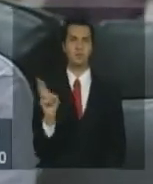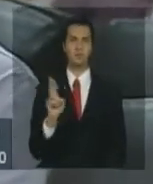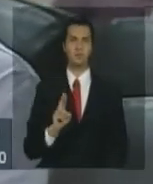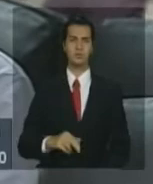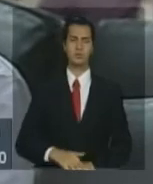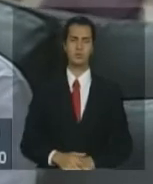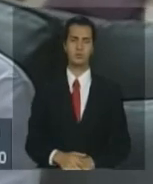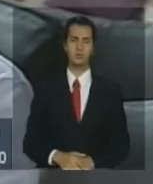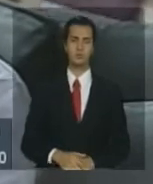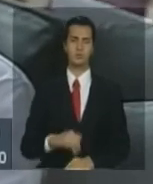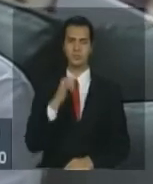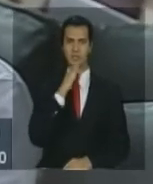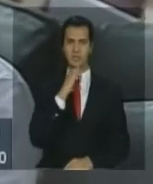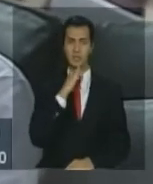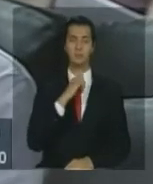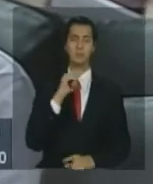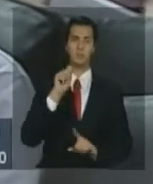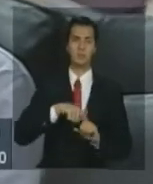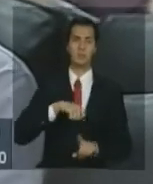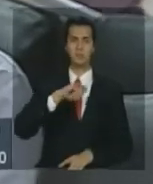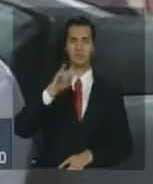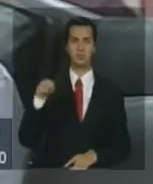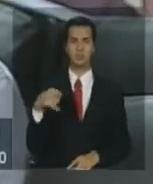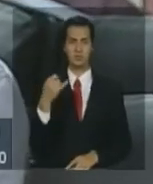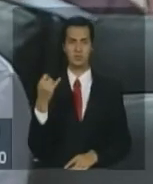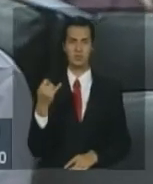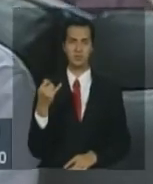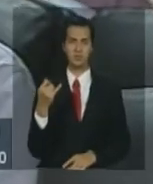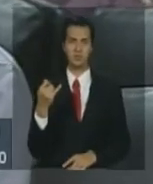Em janeiro, por exemplo, você tem essa oscilação?